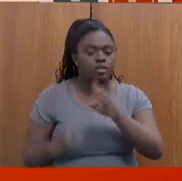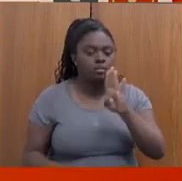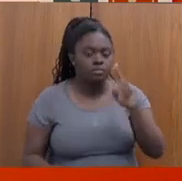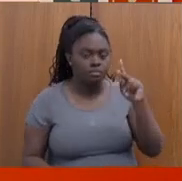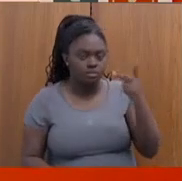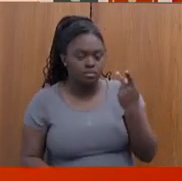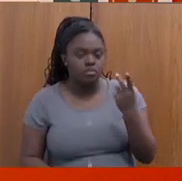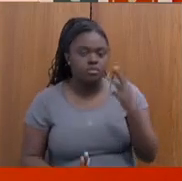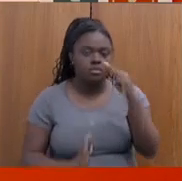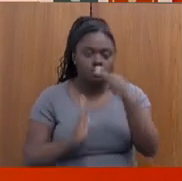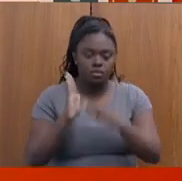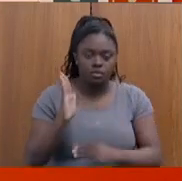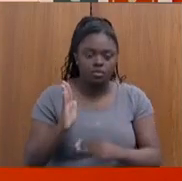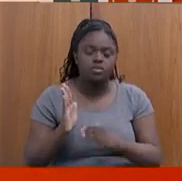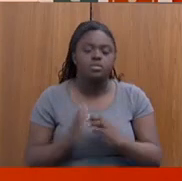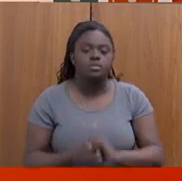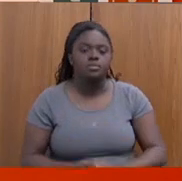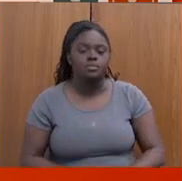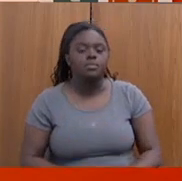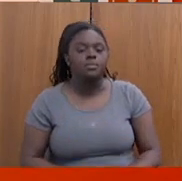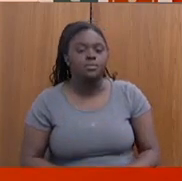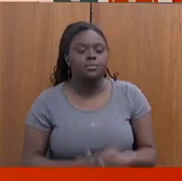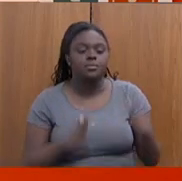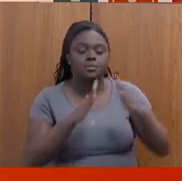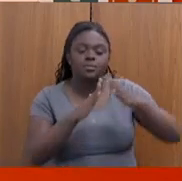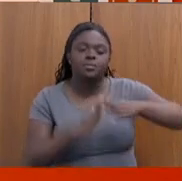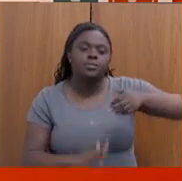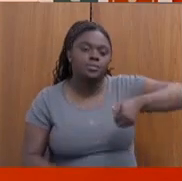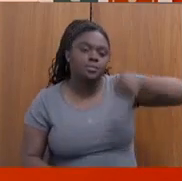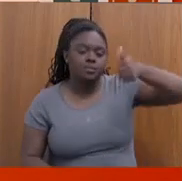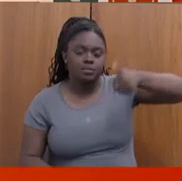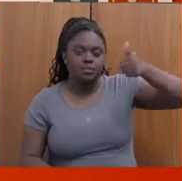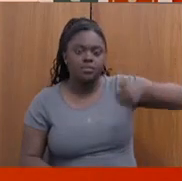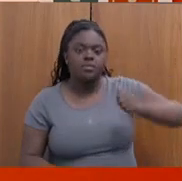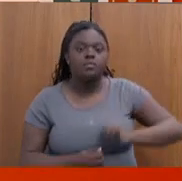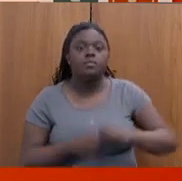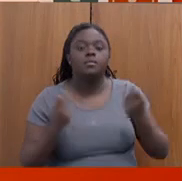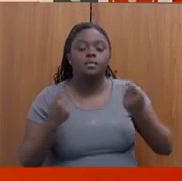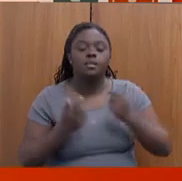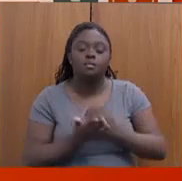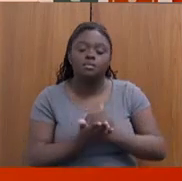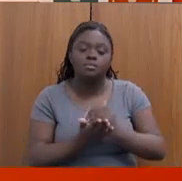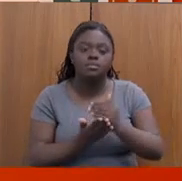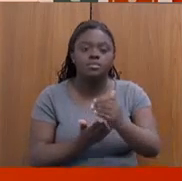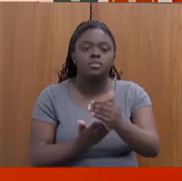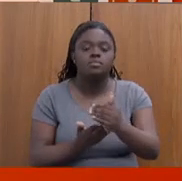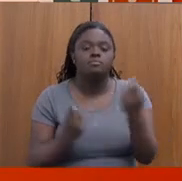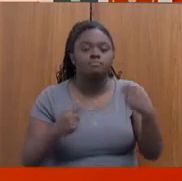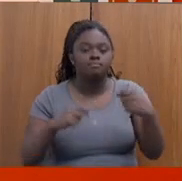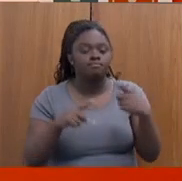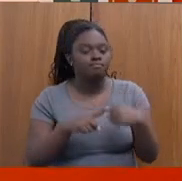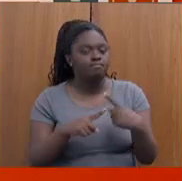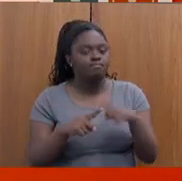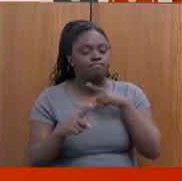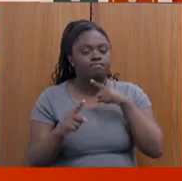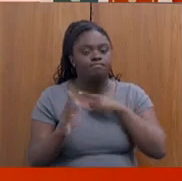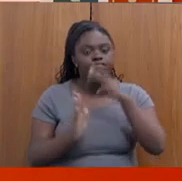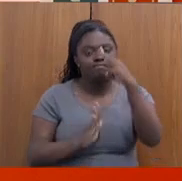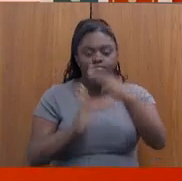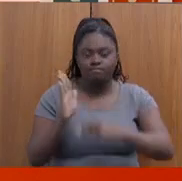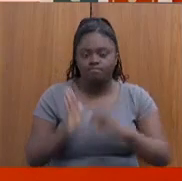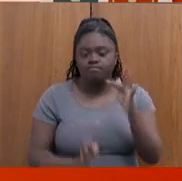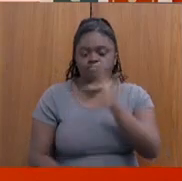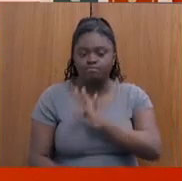metodologia Housing Force, moradia primeiro. Elas devem ser começadas, porque nós temos uma emenda parlamentar federal,